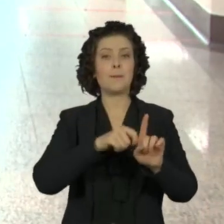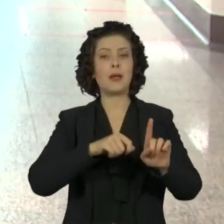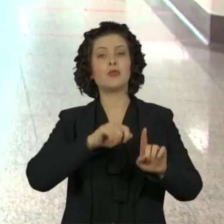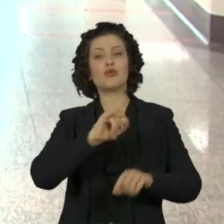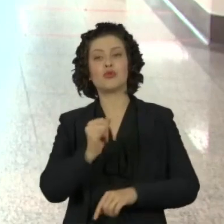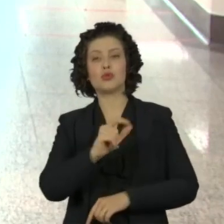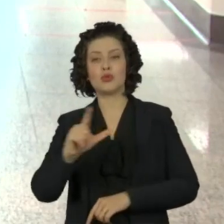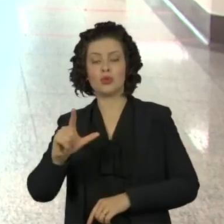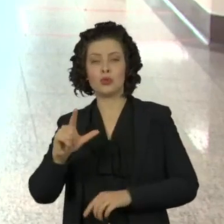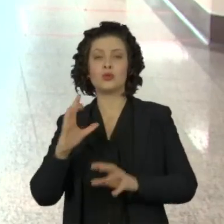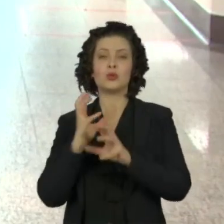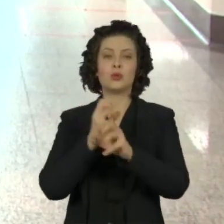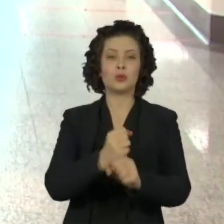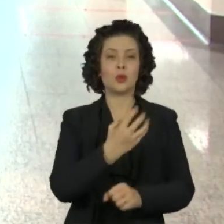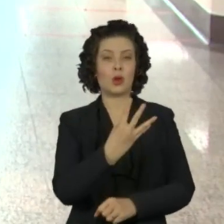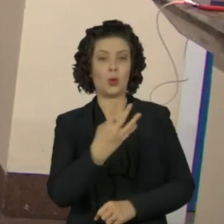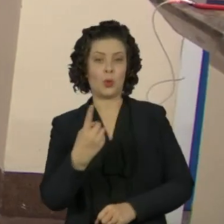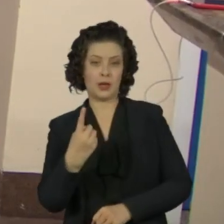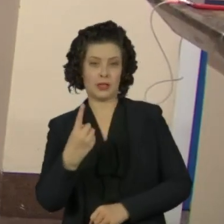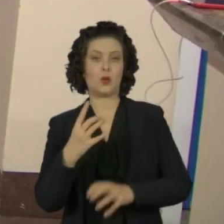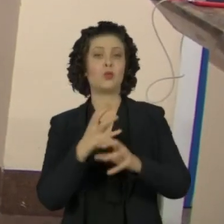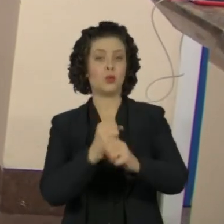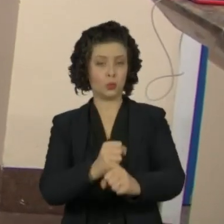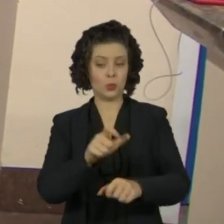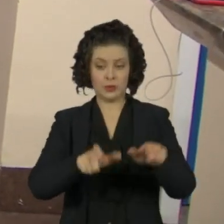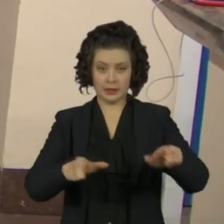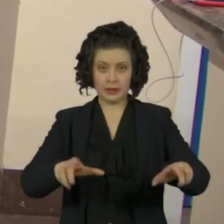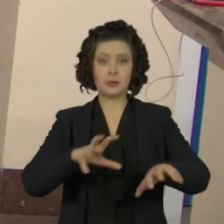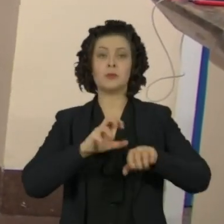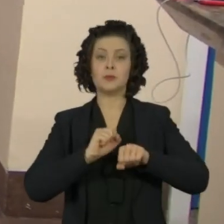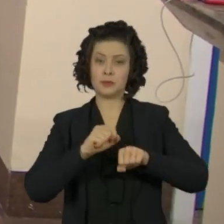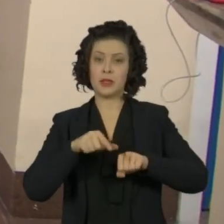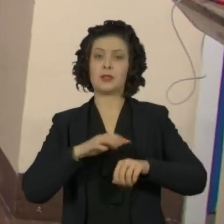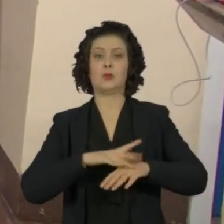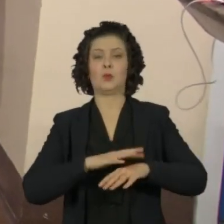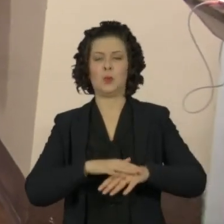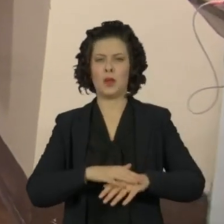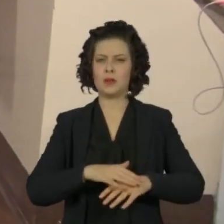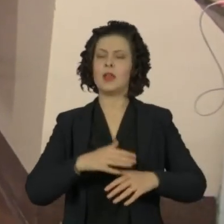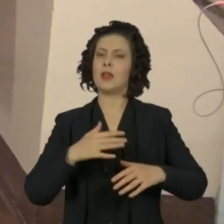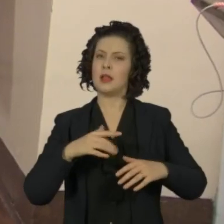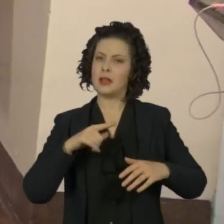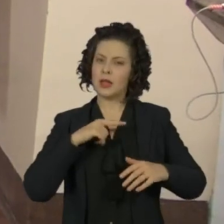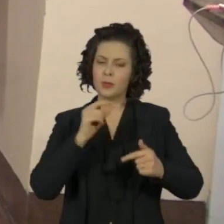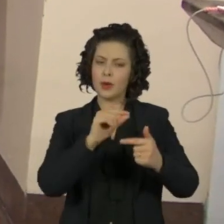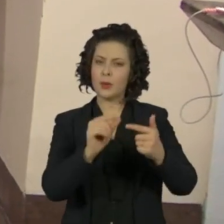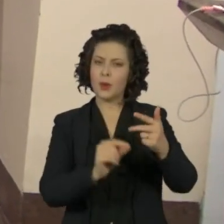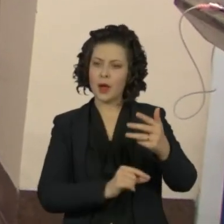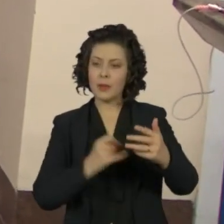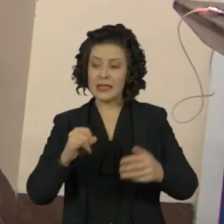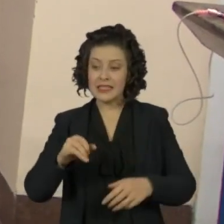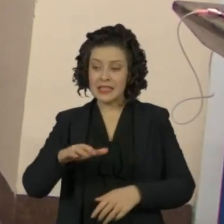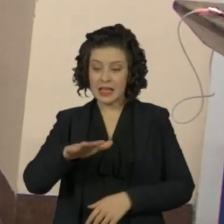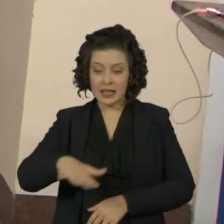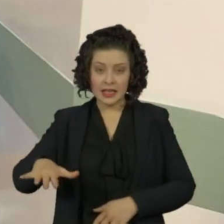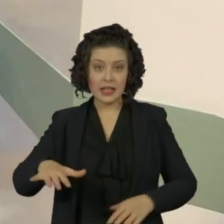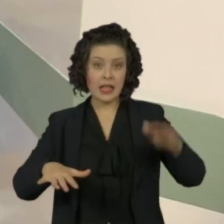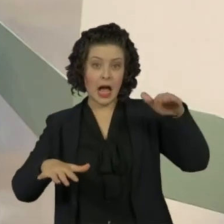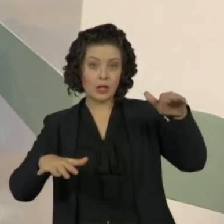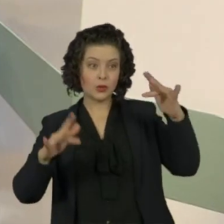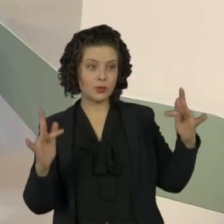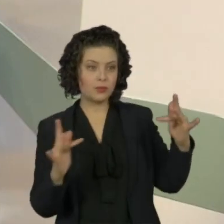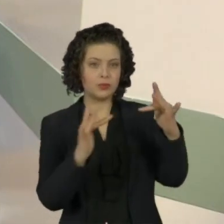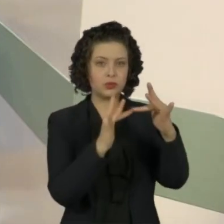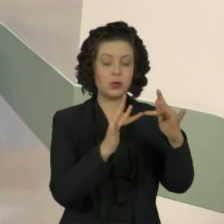reportados 41 casos da doença. Os sintomas são bem característicos e caso a criança tenha contato com adultos infectados,